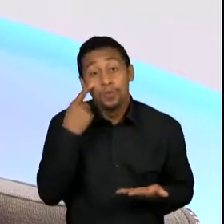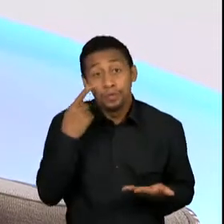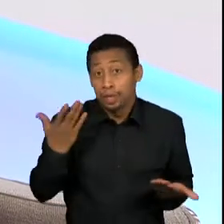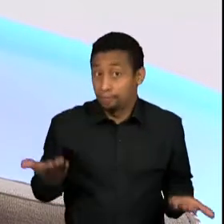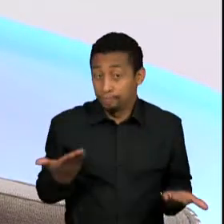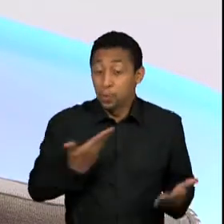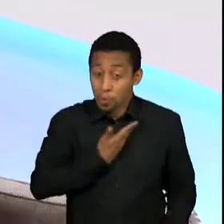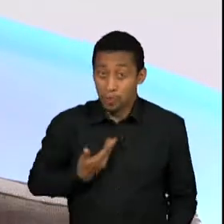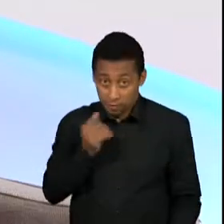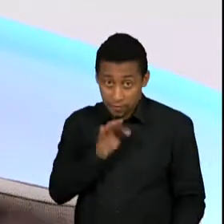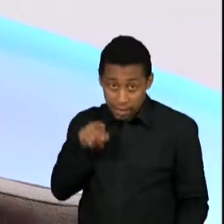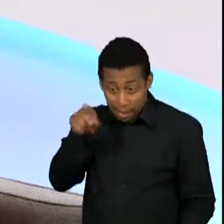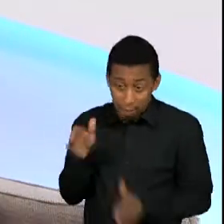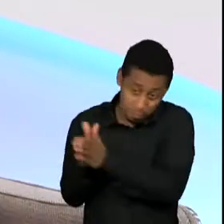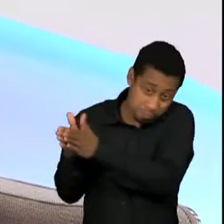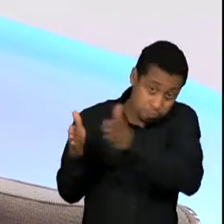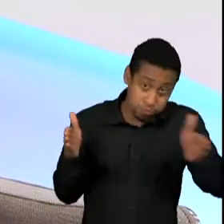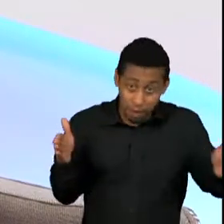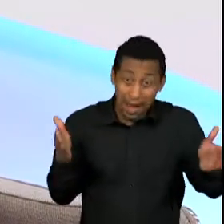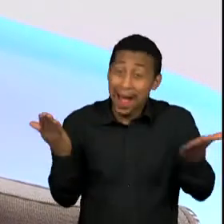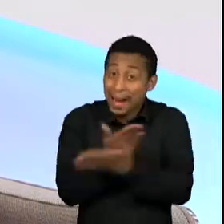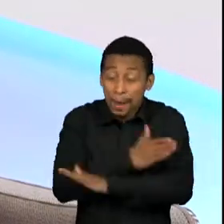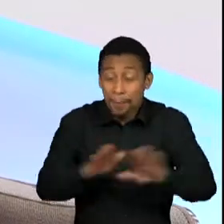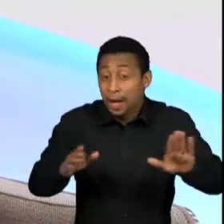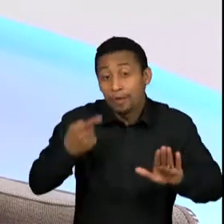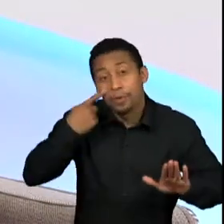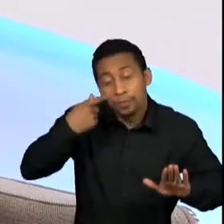e essa participação. Agora a gente está no meio do jogo, né? Certo.